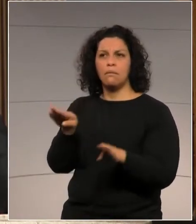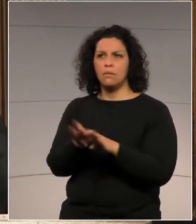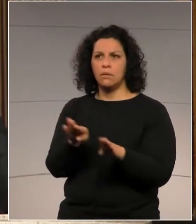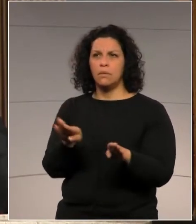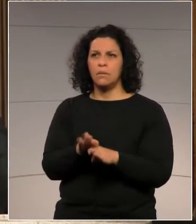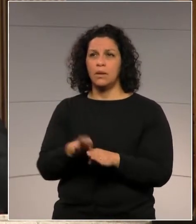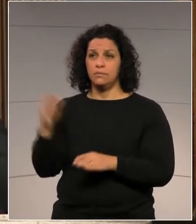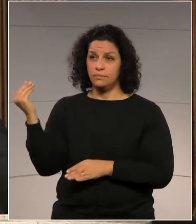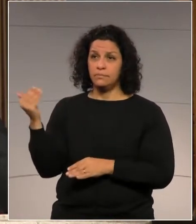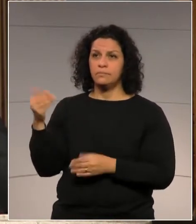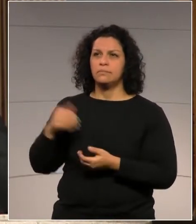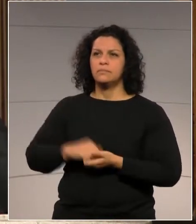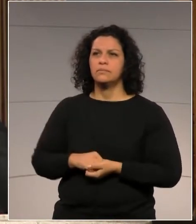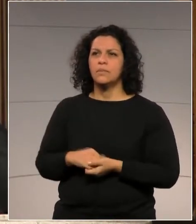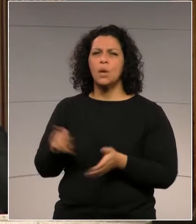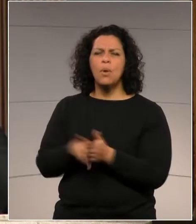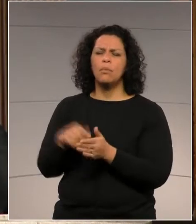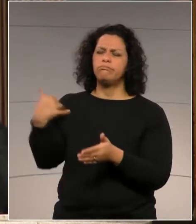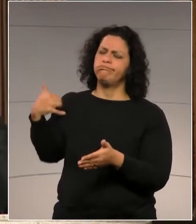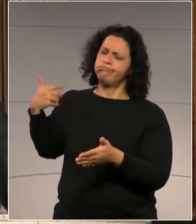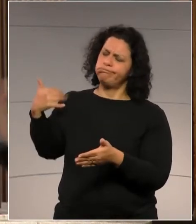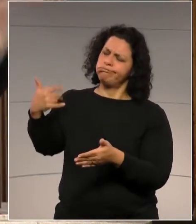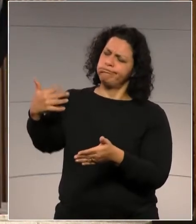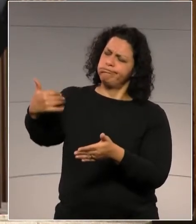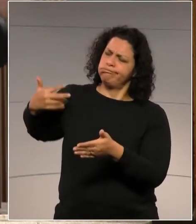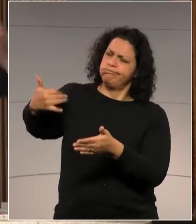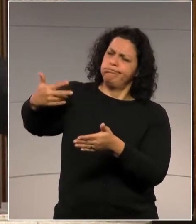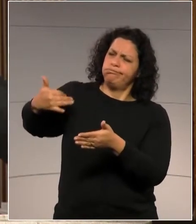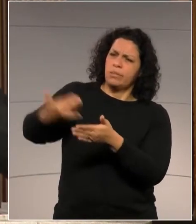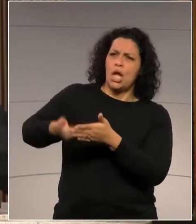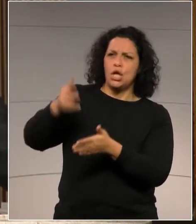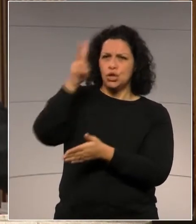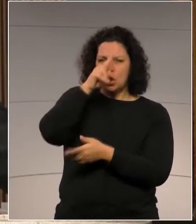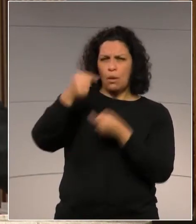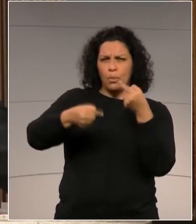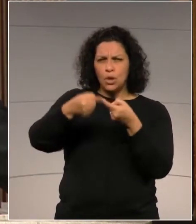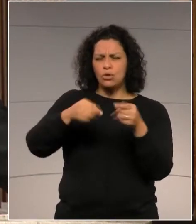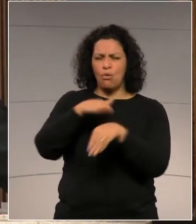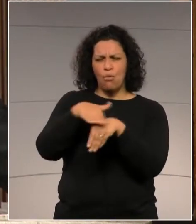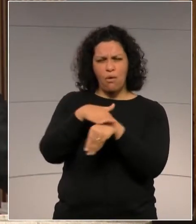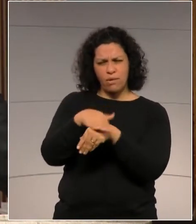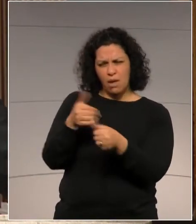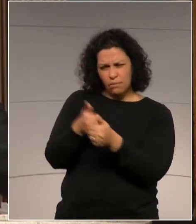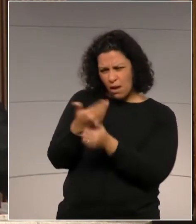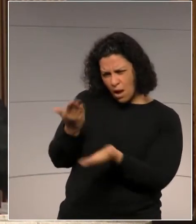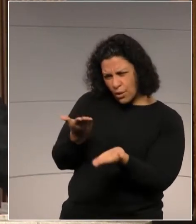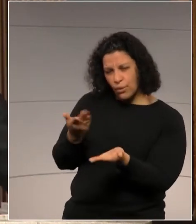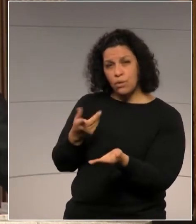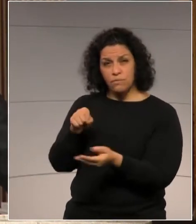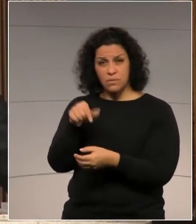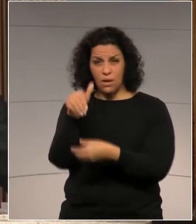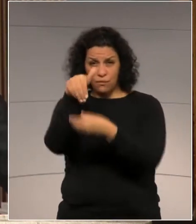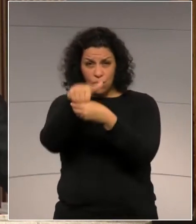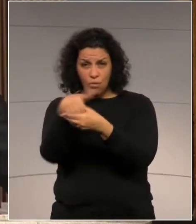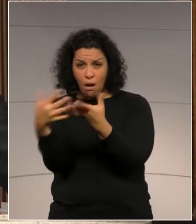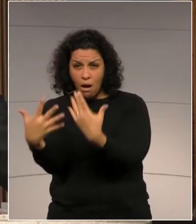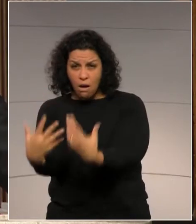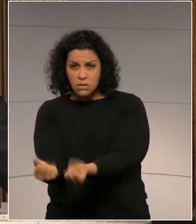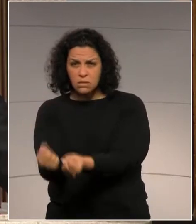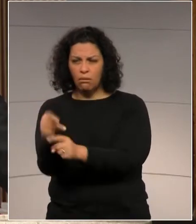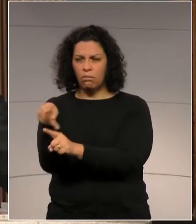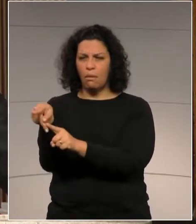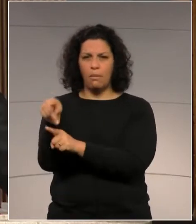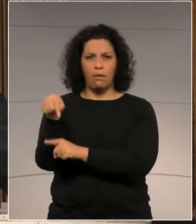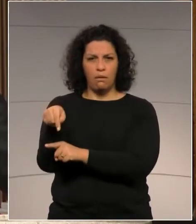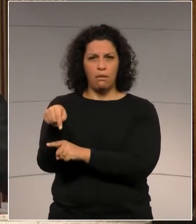de uma longa história política que conversávamos há pouco ali atrás. O senhor votou a favor da